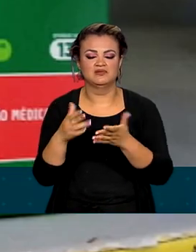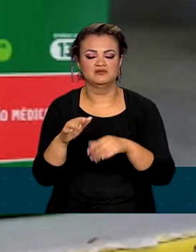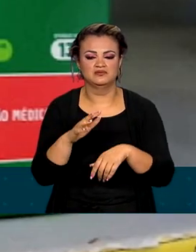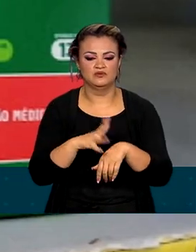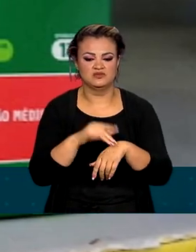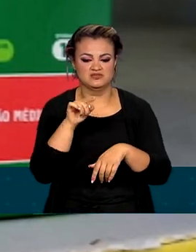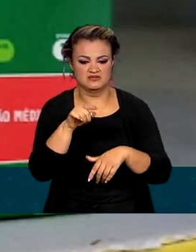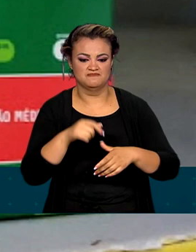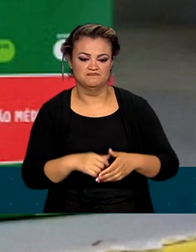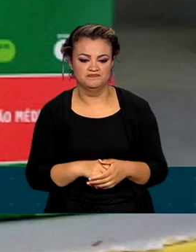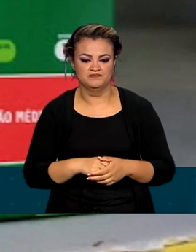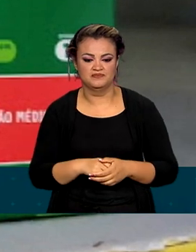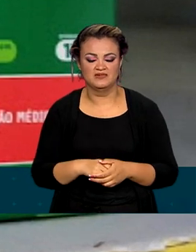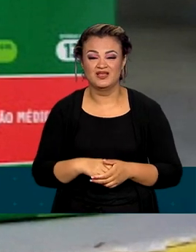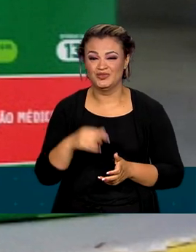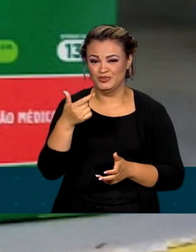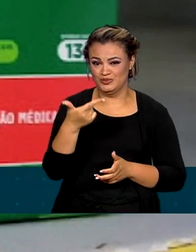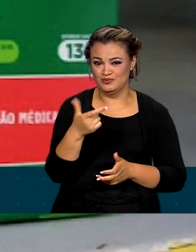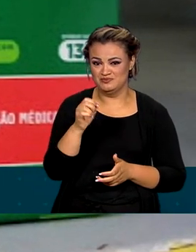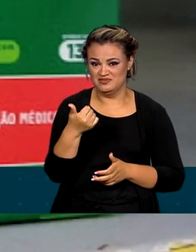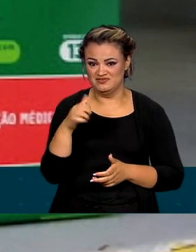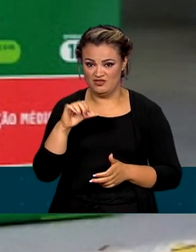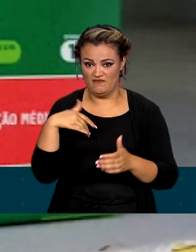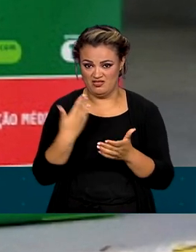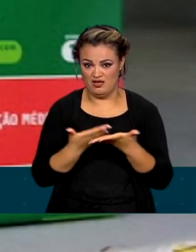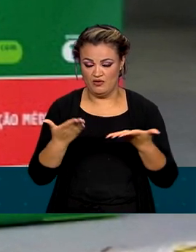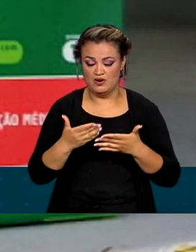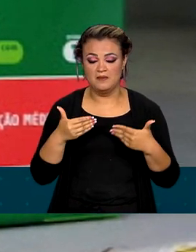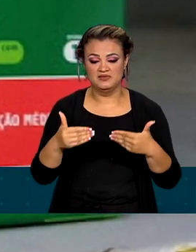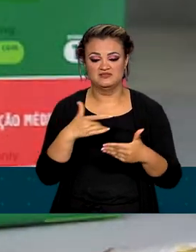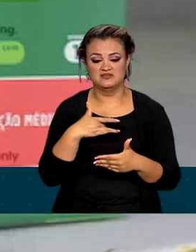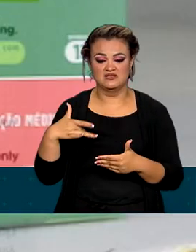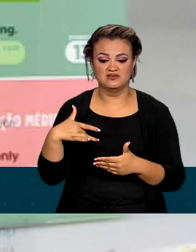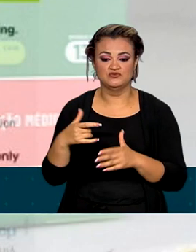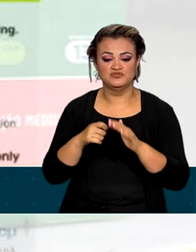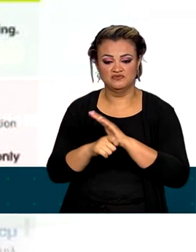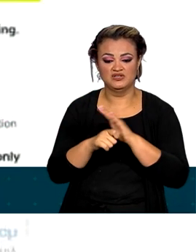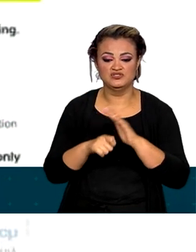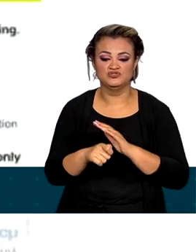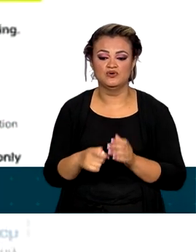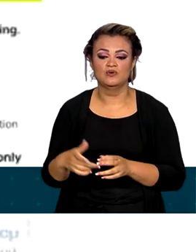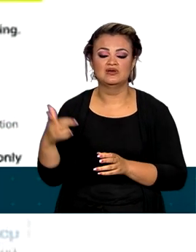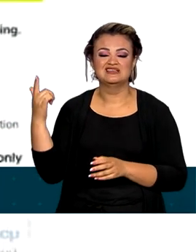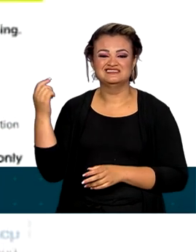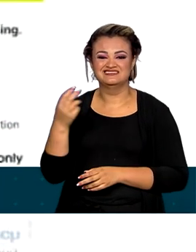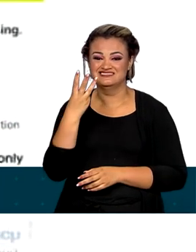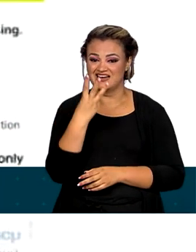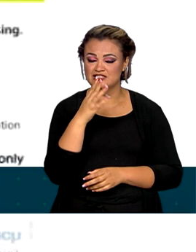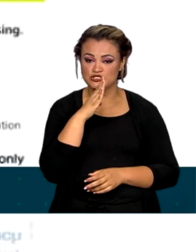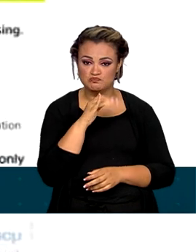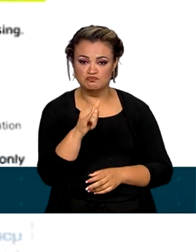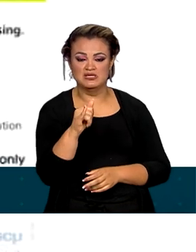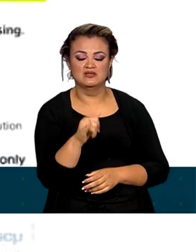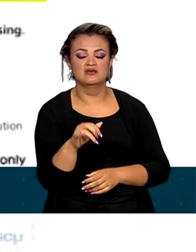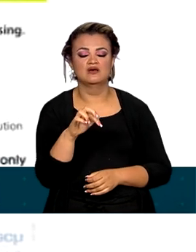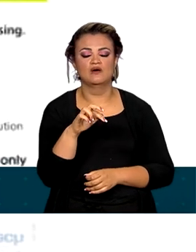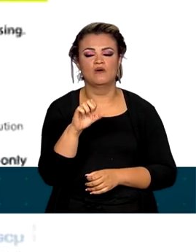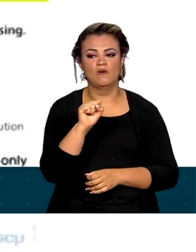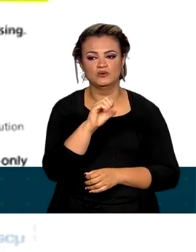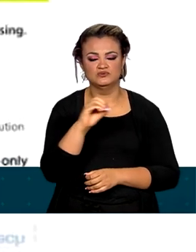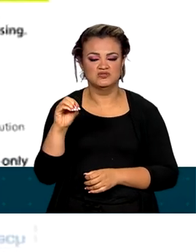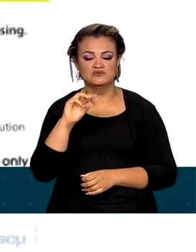AME. Desde 2019 até agora, o Ministério da Saúde investiu mais de 3 bilhões e 800